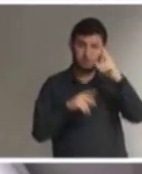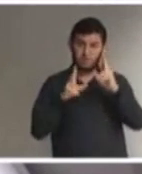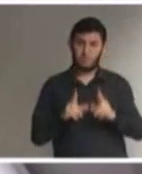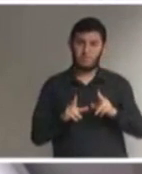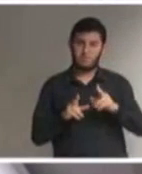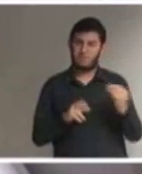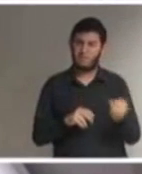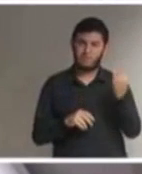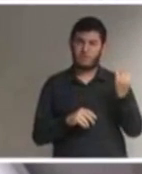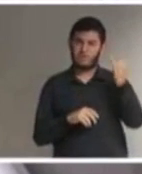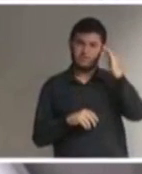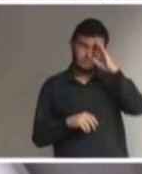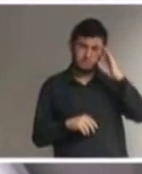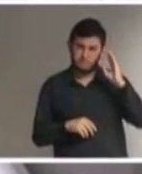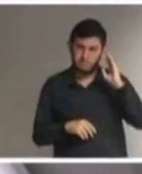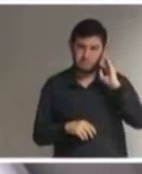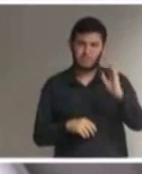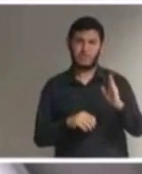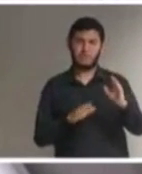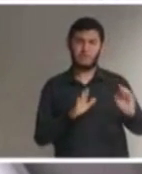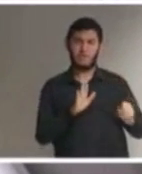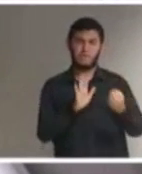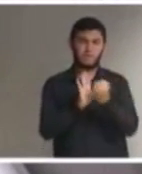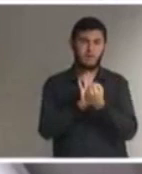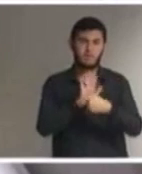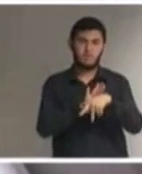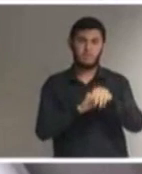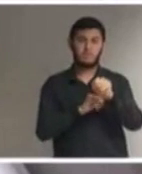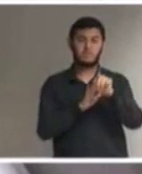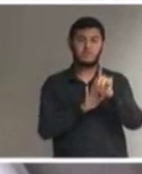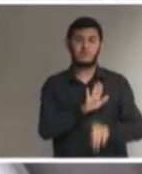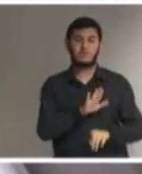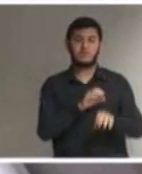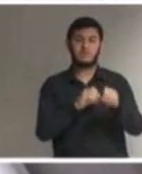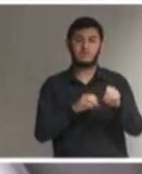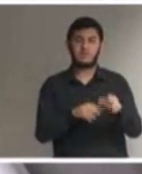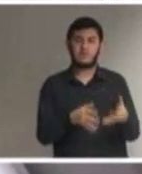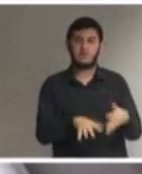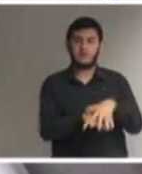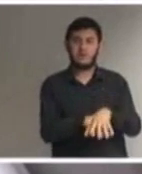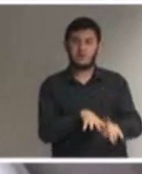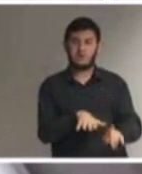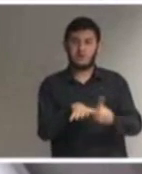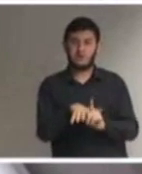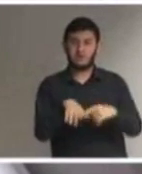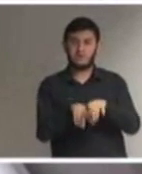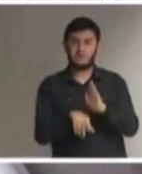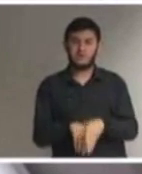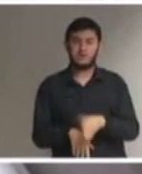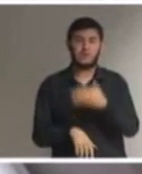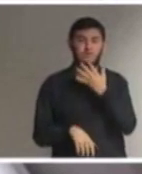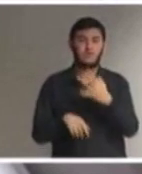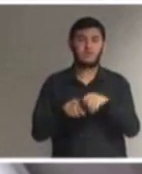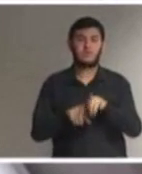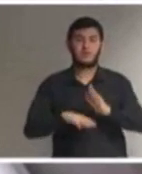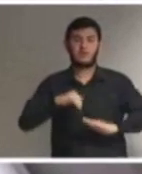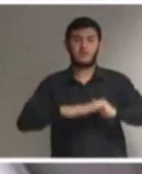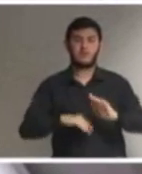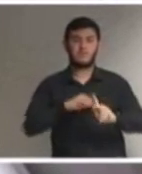importante marco jurídico para a afirmação do direito à educação inclusiva ele reconheceu que a atuação do Estado